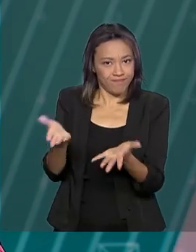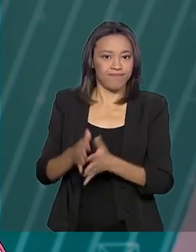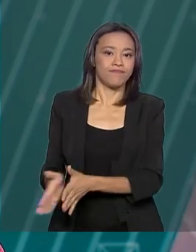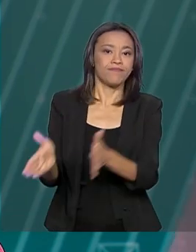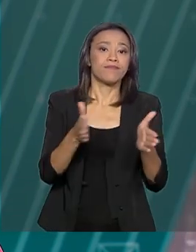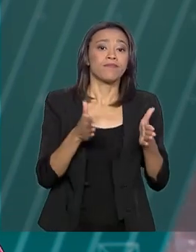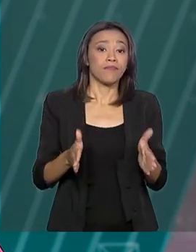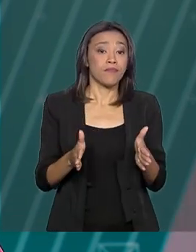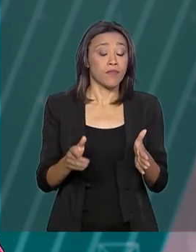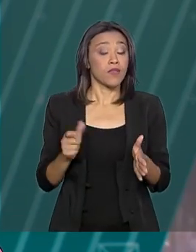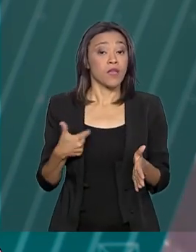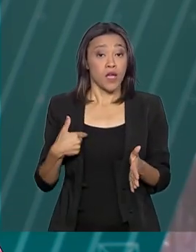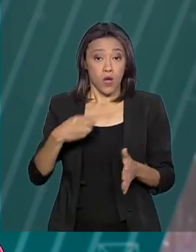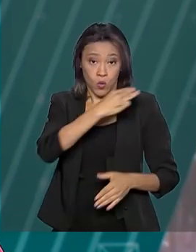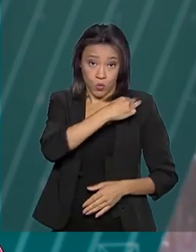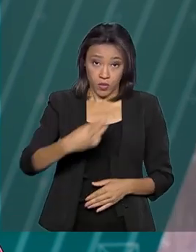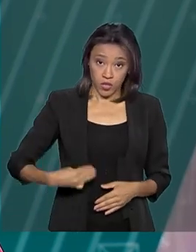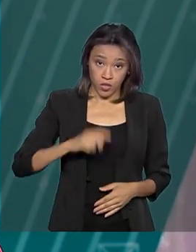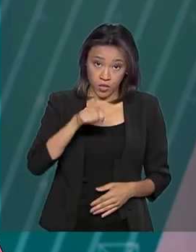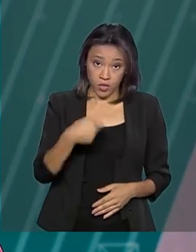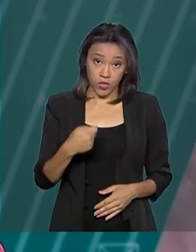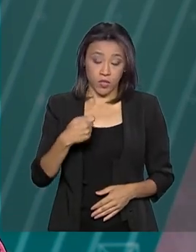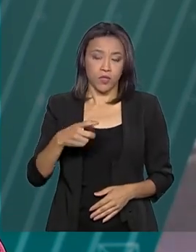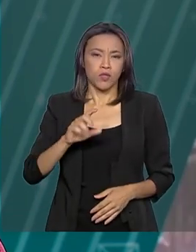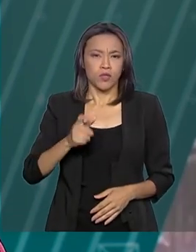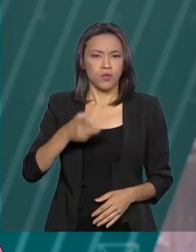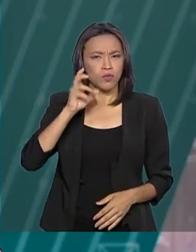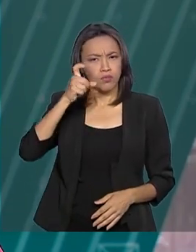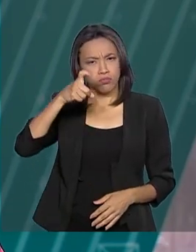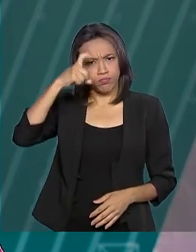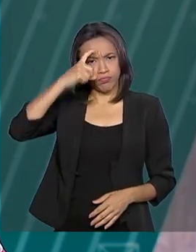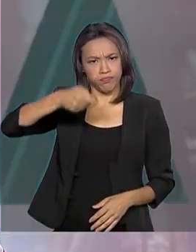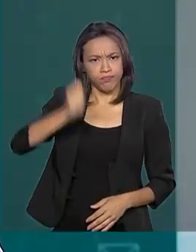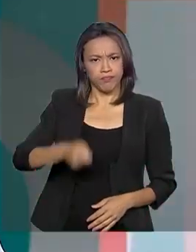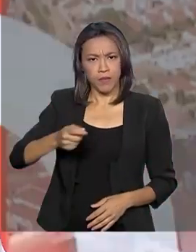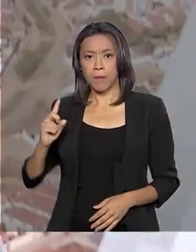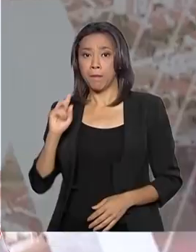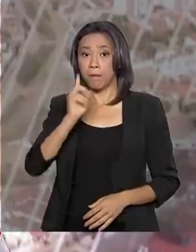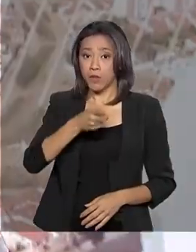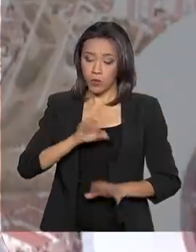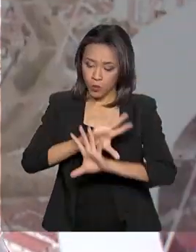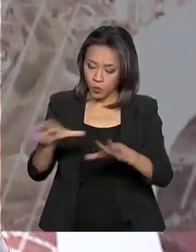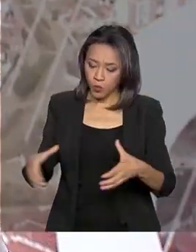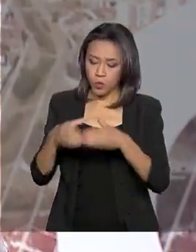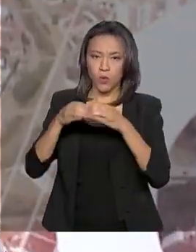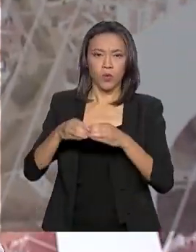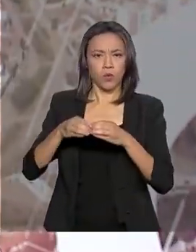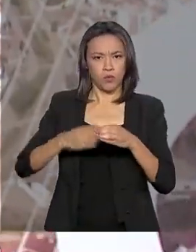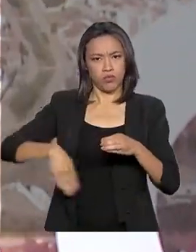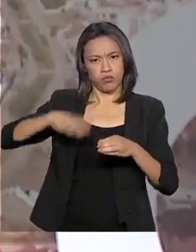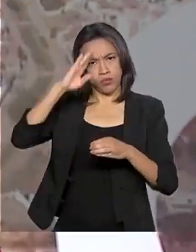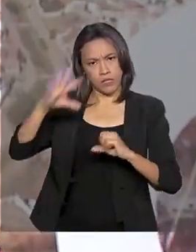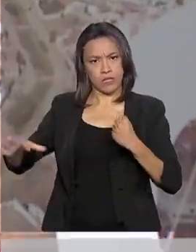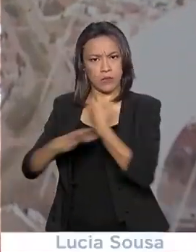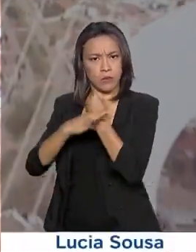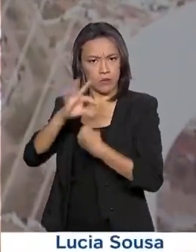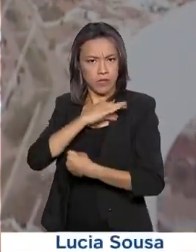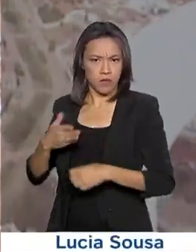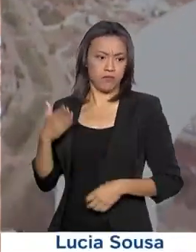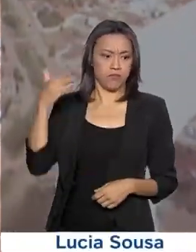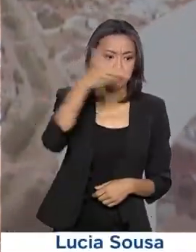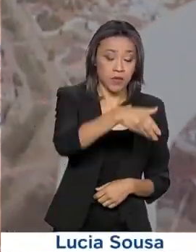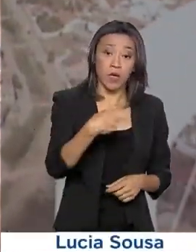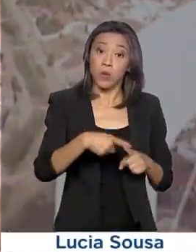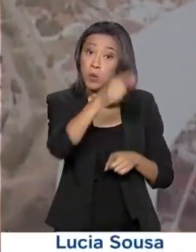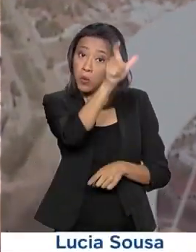O ministro Sérgio Moro autorizou o envio da Força Nacional de Segurança Pública para o Ceará depois que o senador licenciado Cid Gomes foi